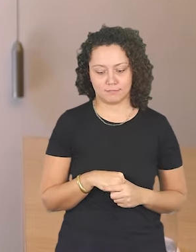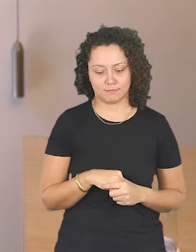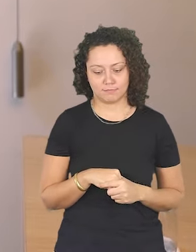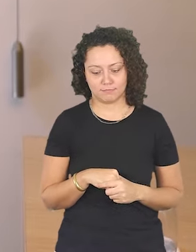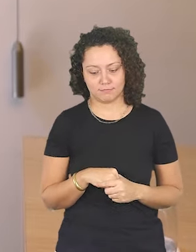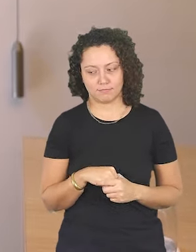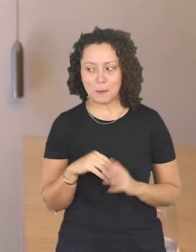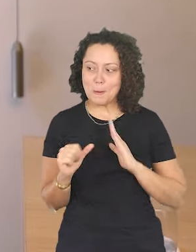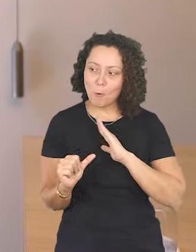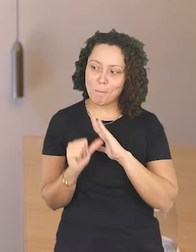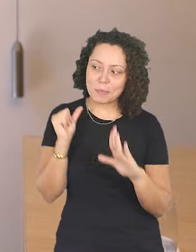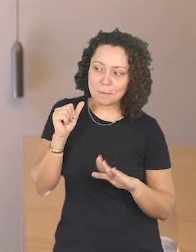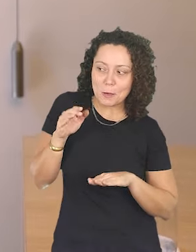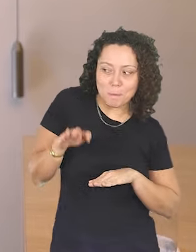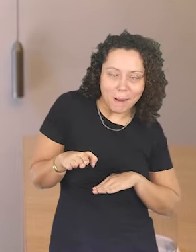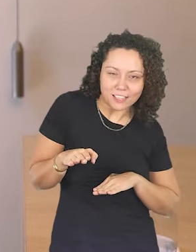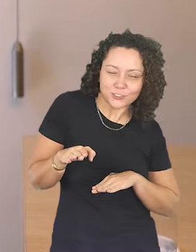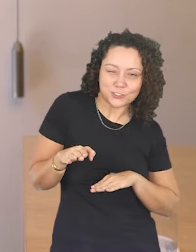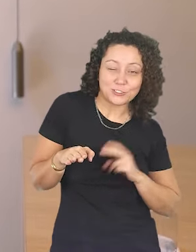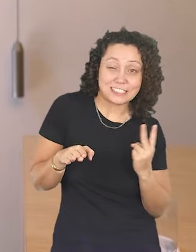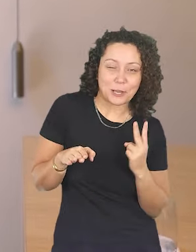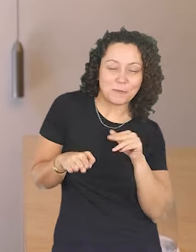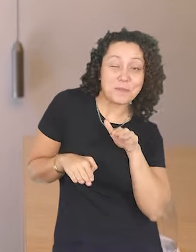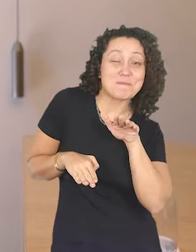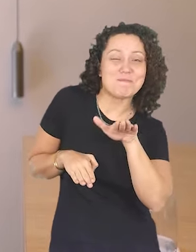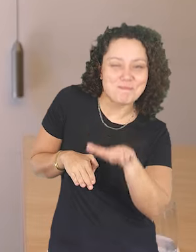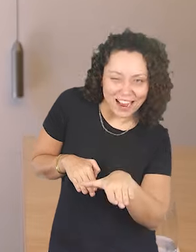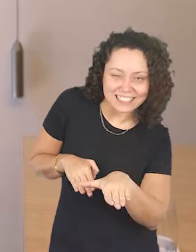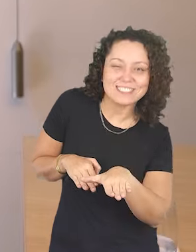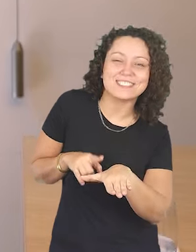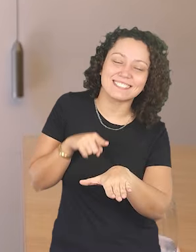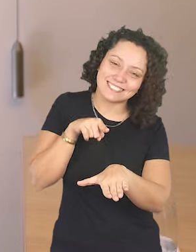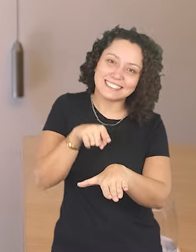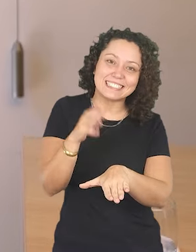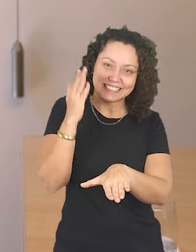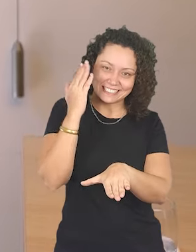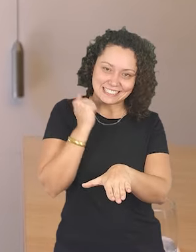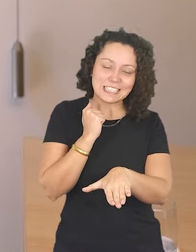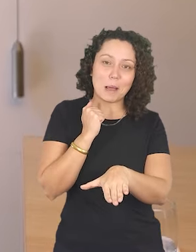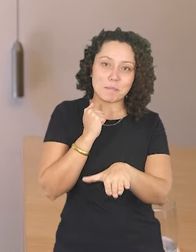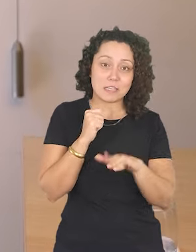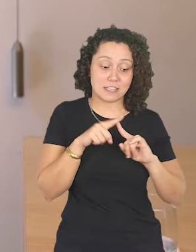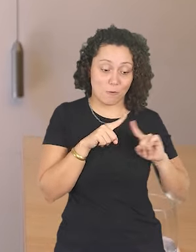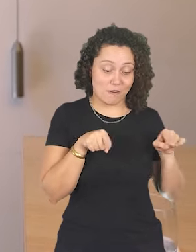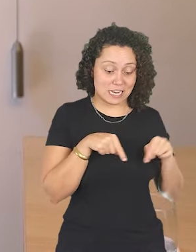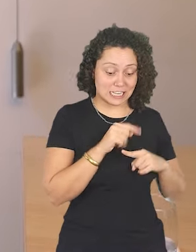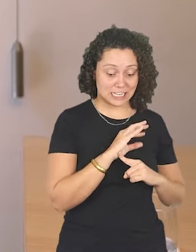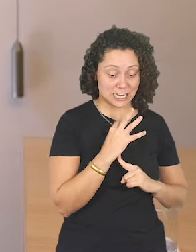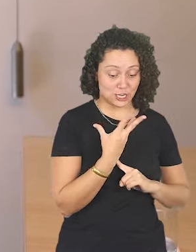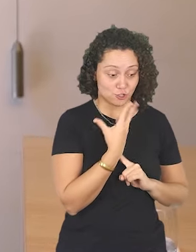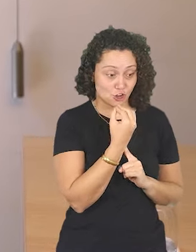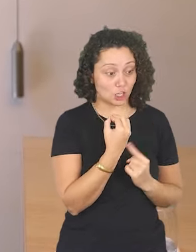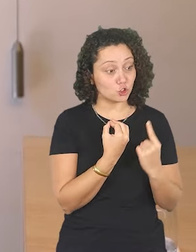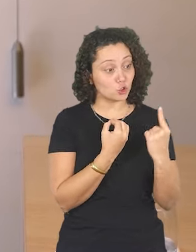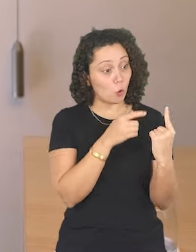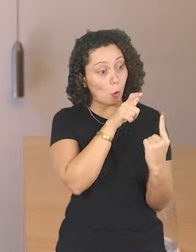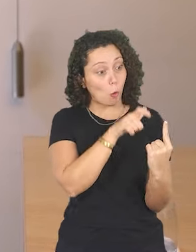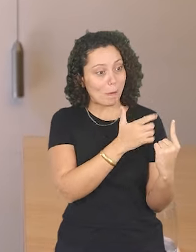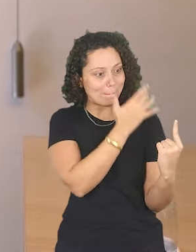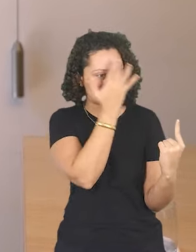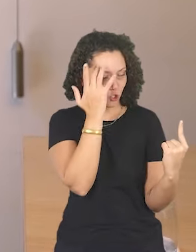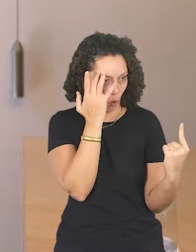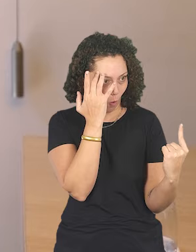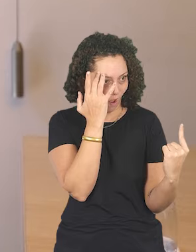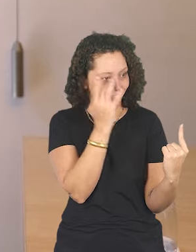Ou talvez não logo como um primeiro passo, mas talvez um segundo passo, muda o número, né? Na galeria você está eventualmente trabalhando com